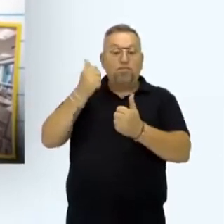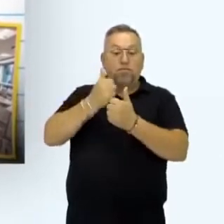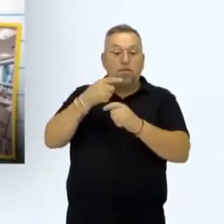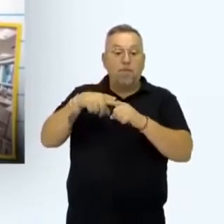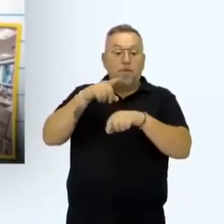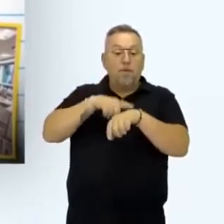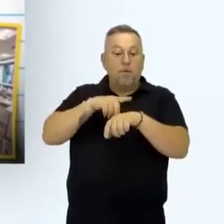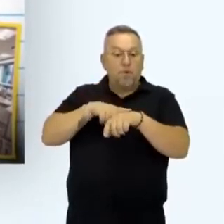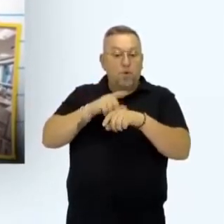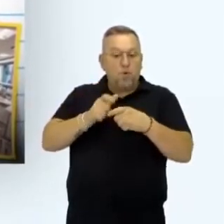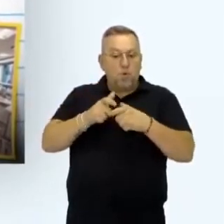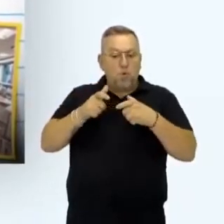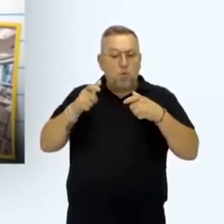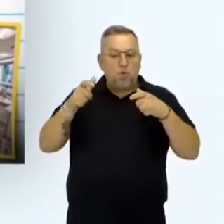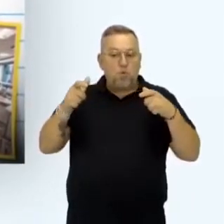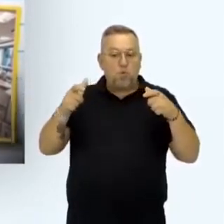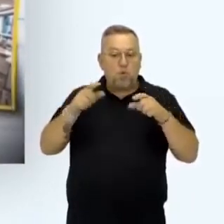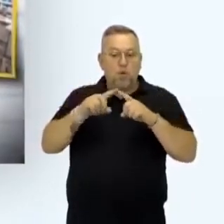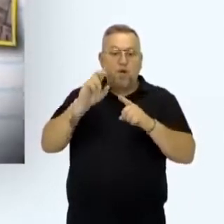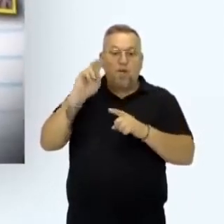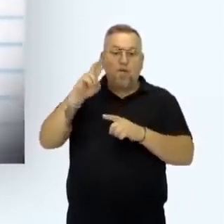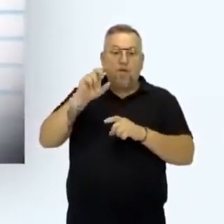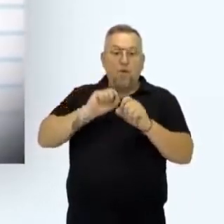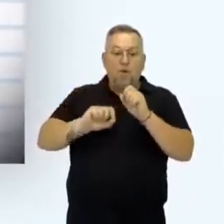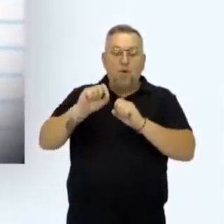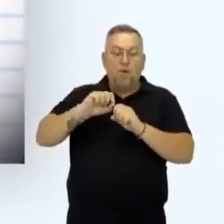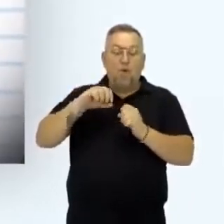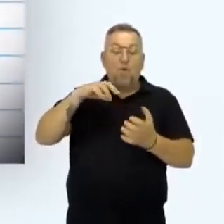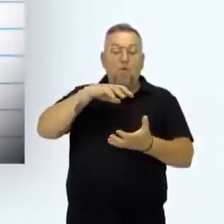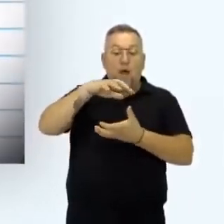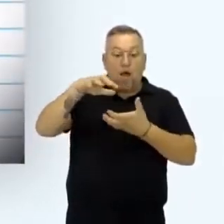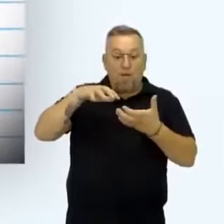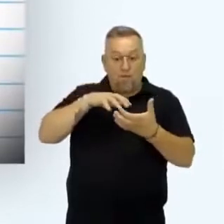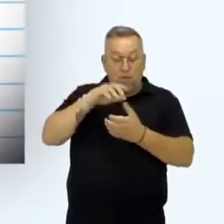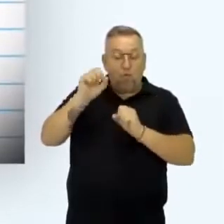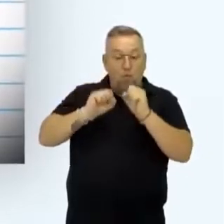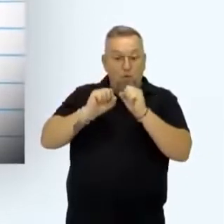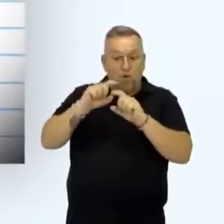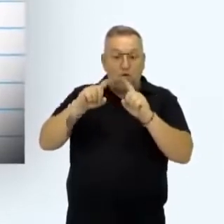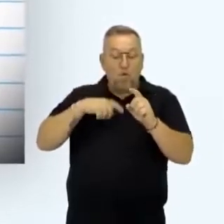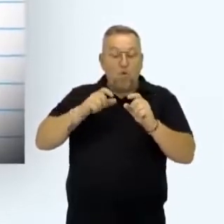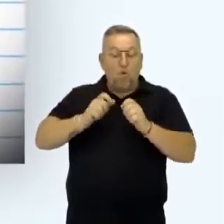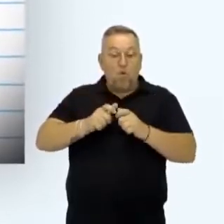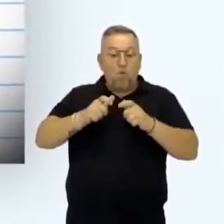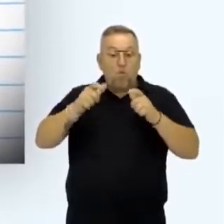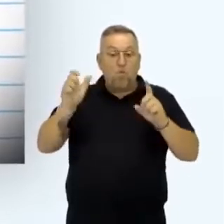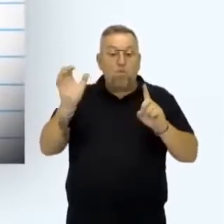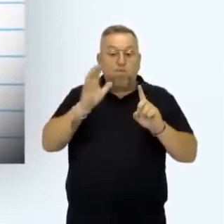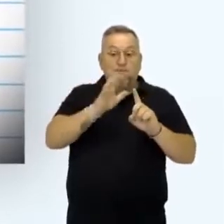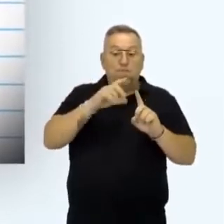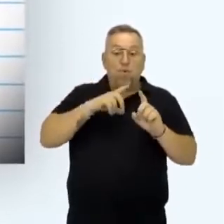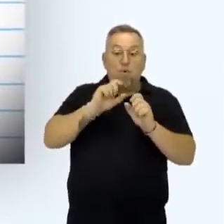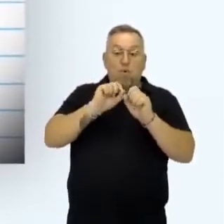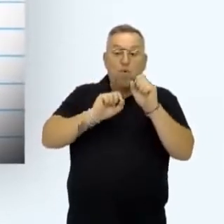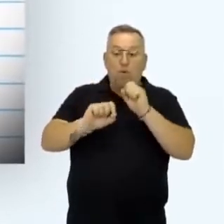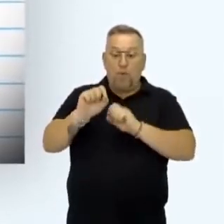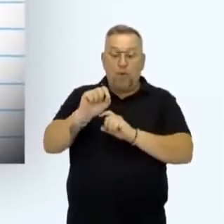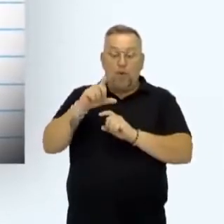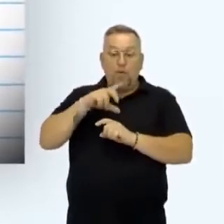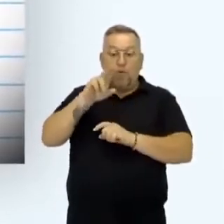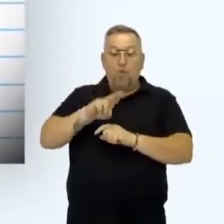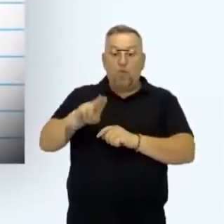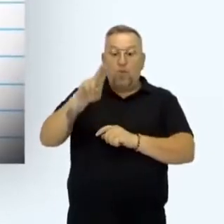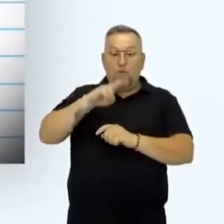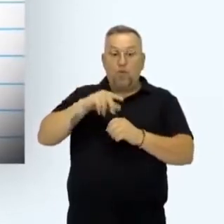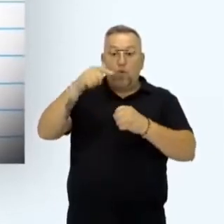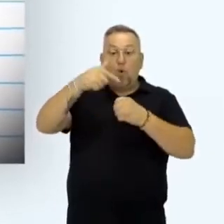mesmo em momentos extremos, como secas. Tomando como marco a Revolução Industrial, a crescente demanda por energia veio sendo saciada principalmente pelo